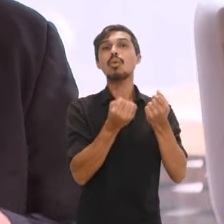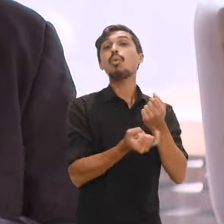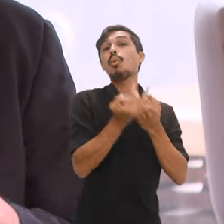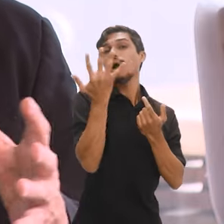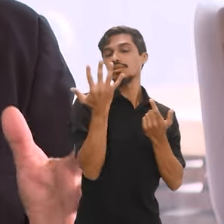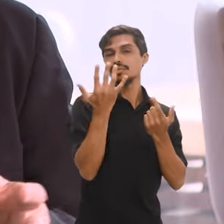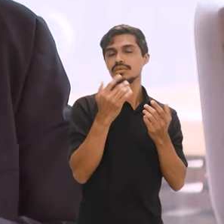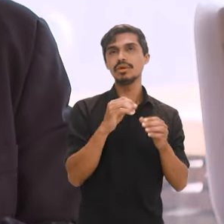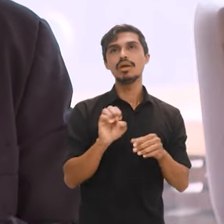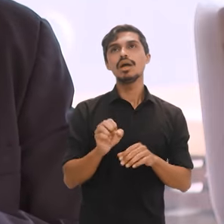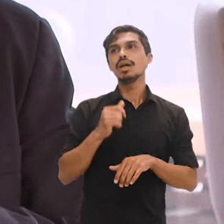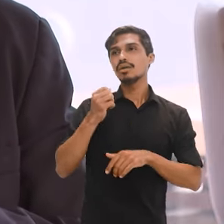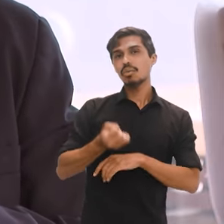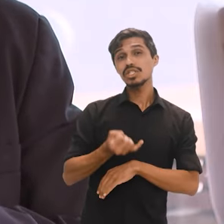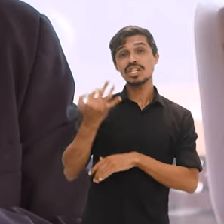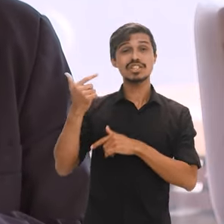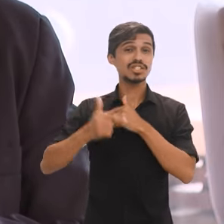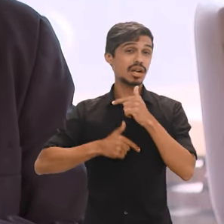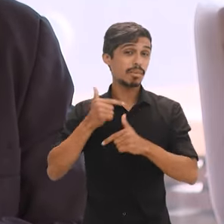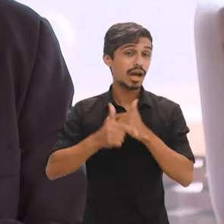que são os empregos,